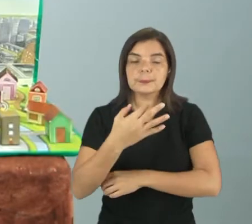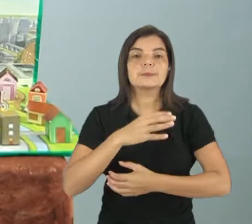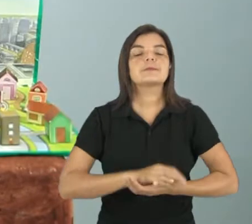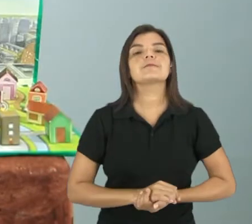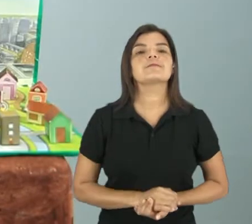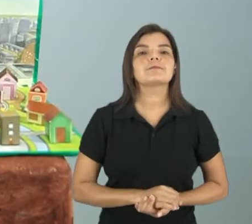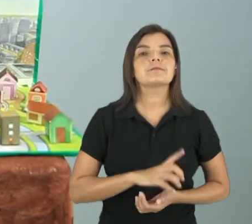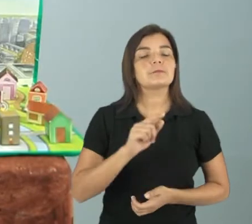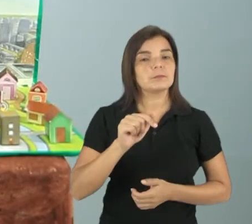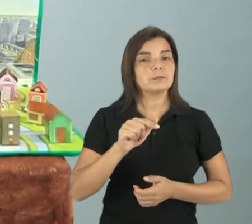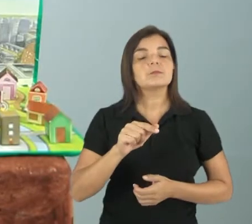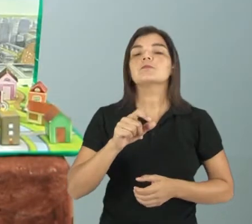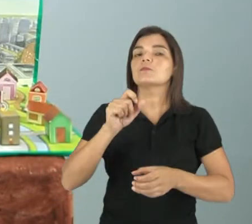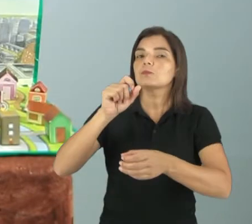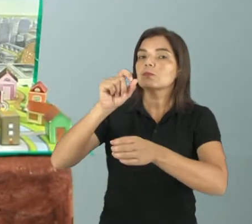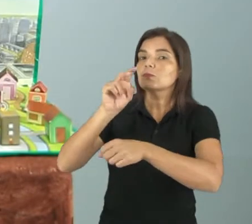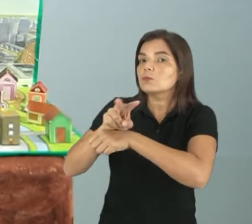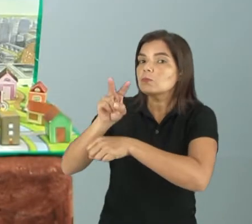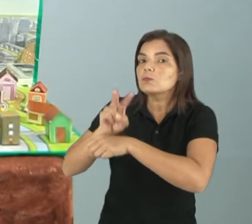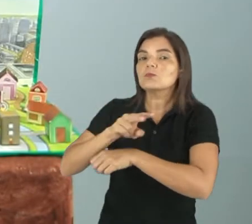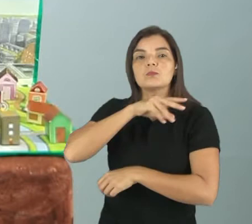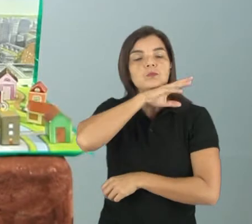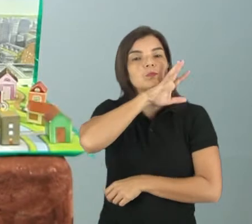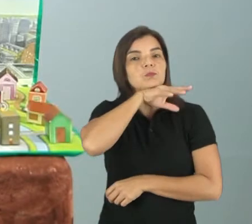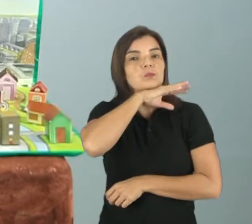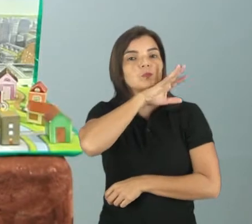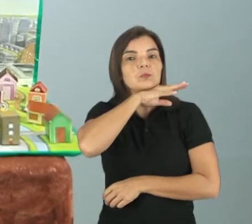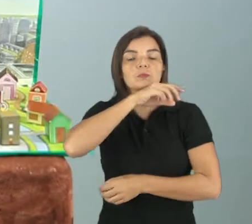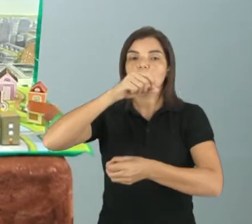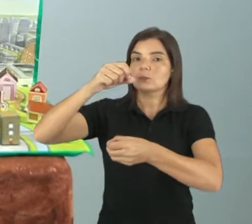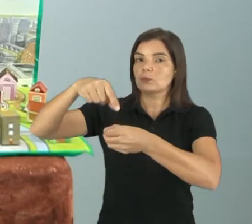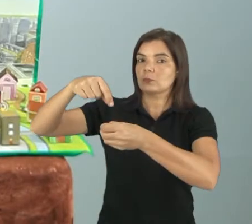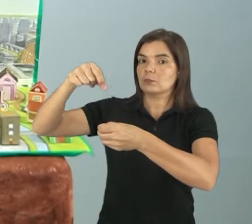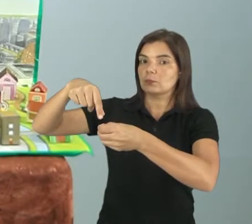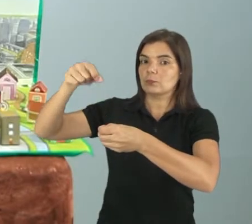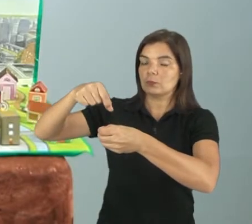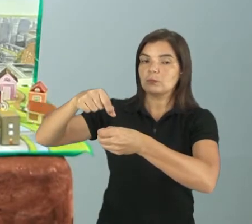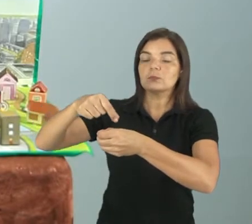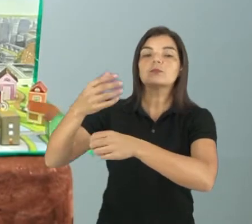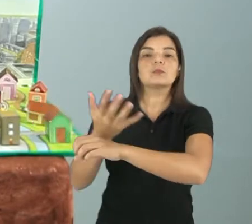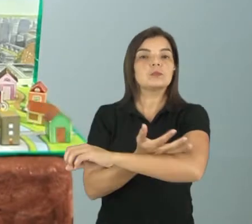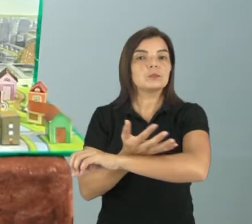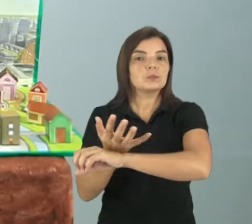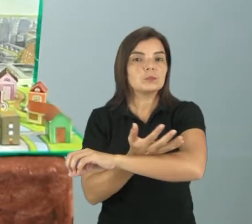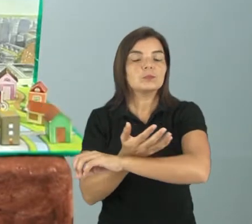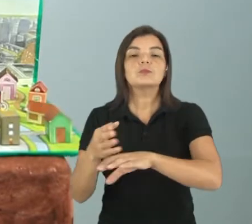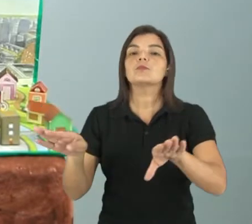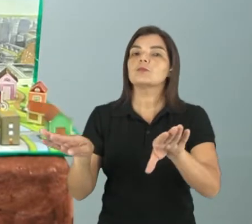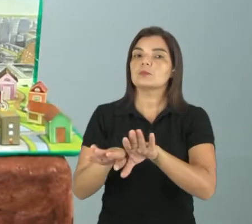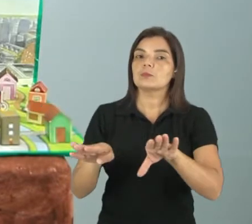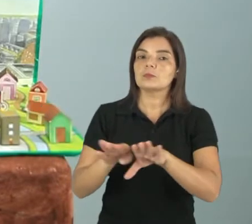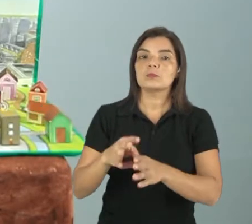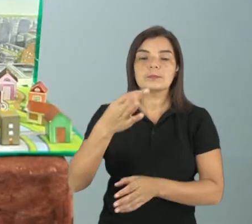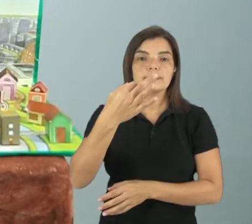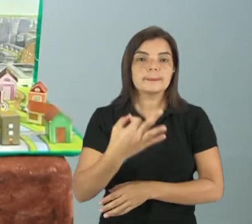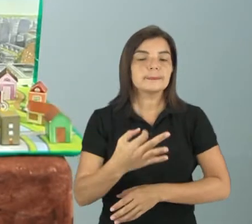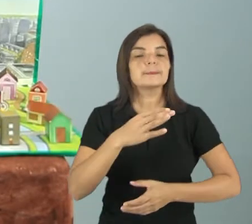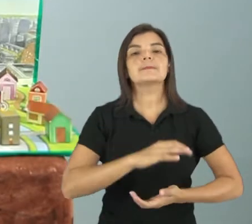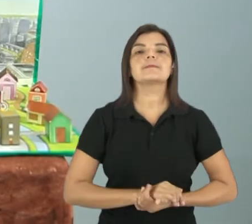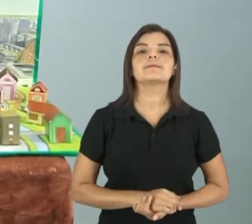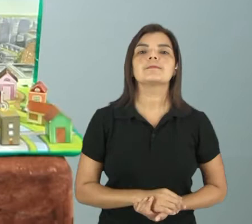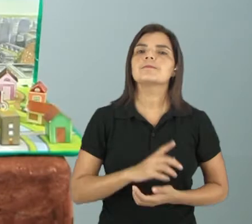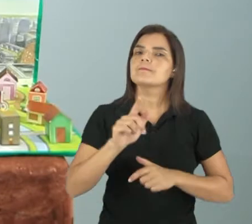É o trabalho com a criação de animais, com o cultivo das plantações, né, agricultura, certinho?